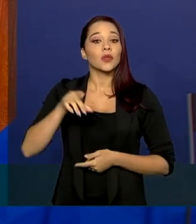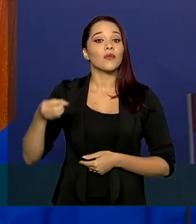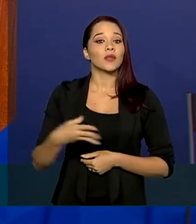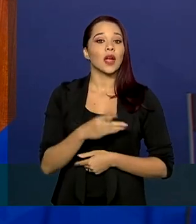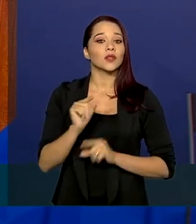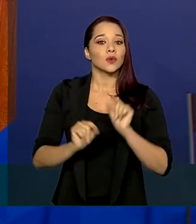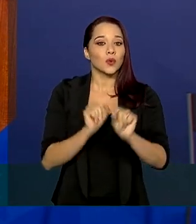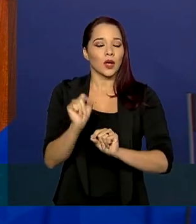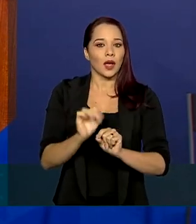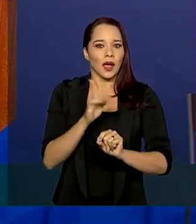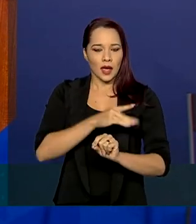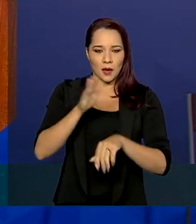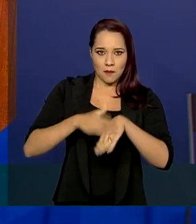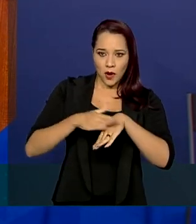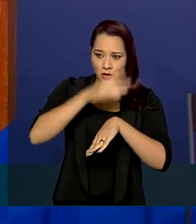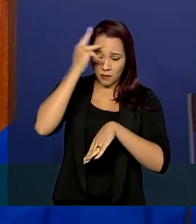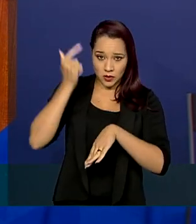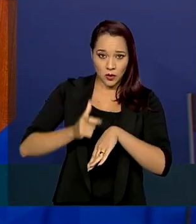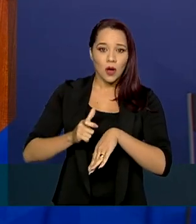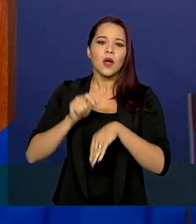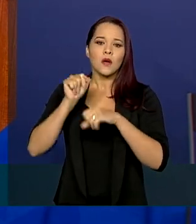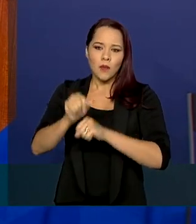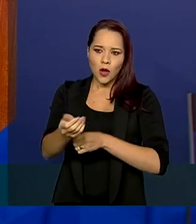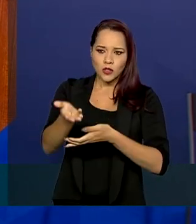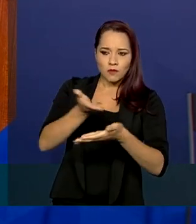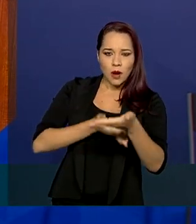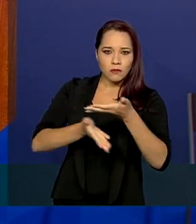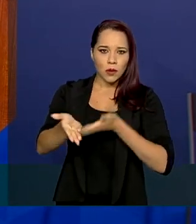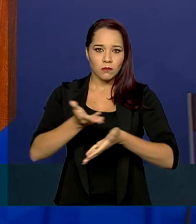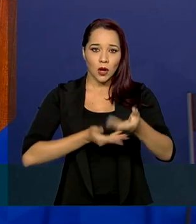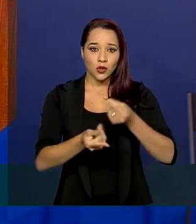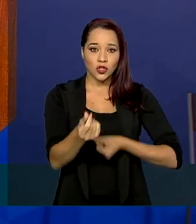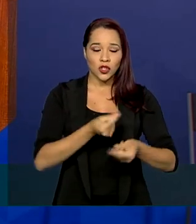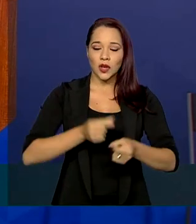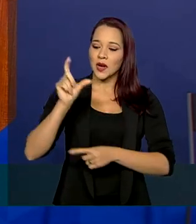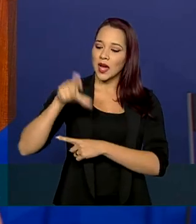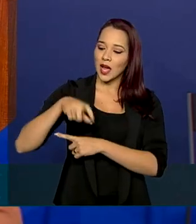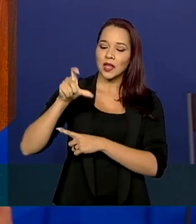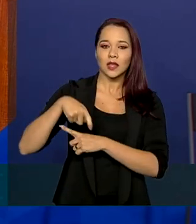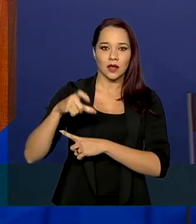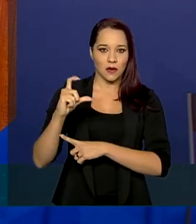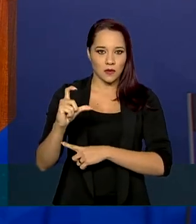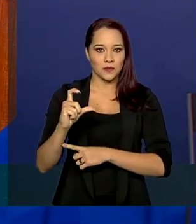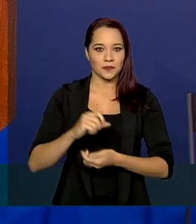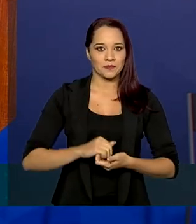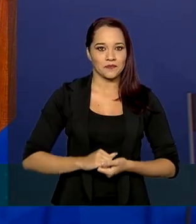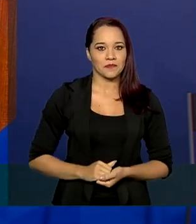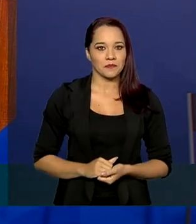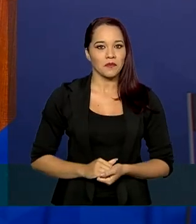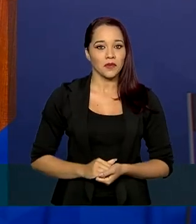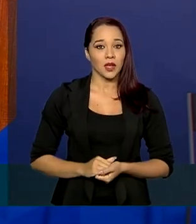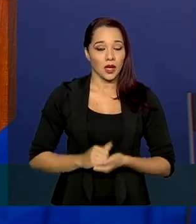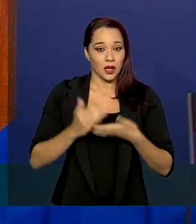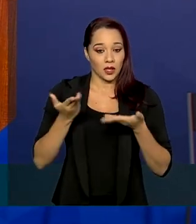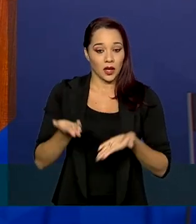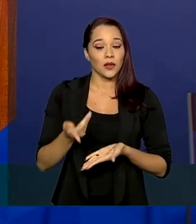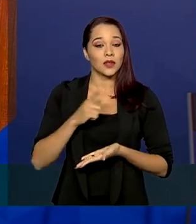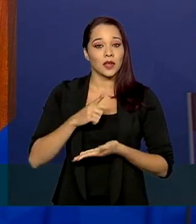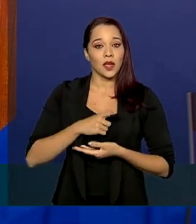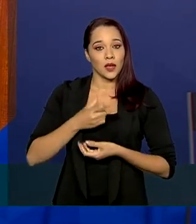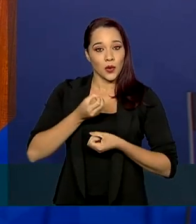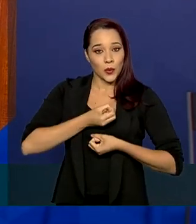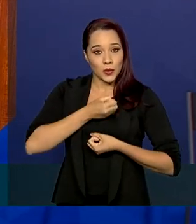é que o próprio assentado vai poder movimentar os recursos com um cartão magnético. Nós recebemos o